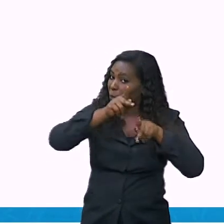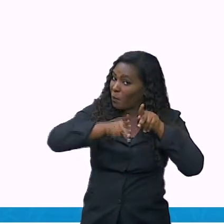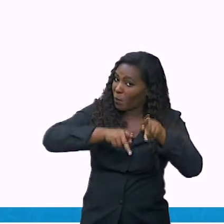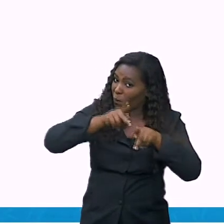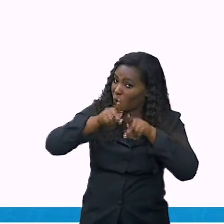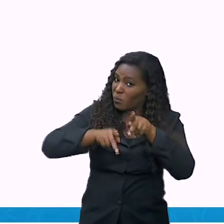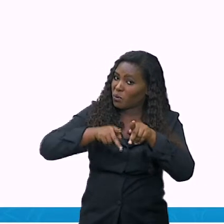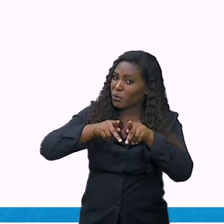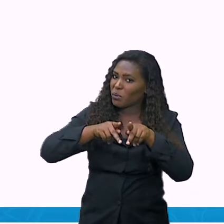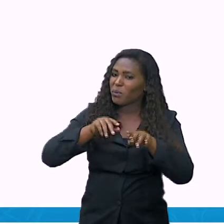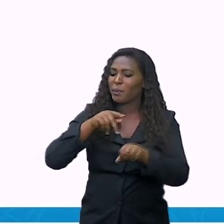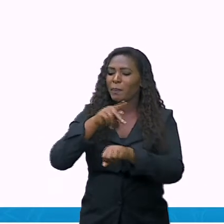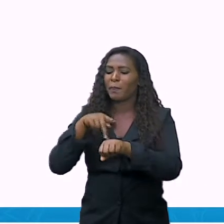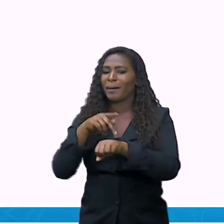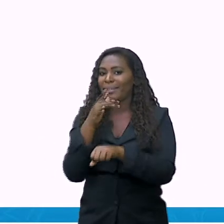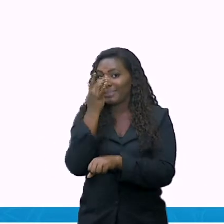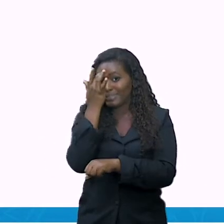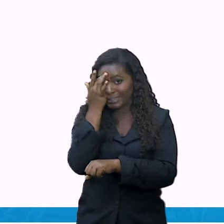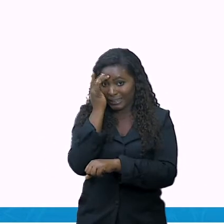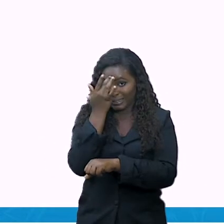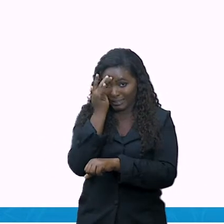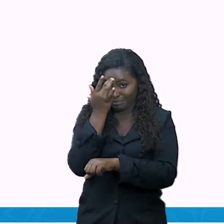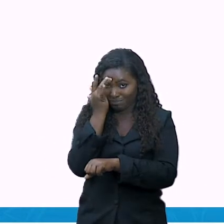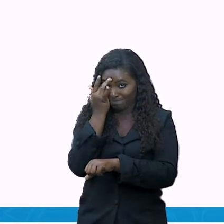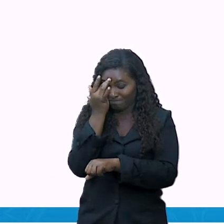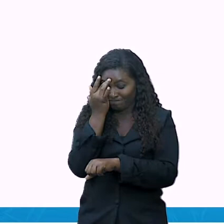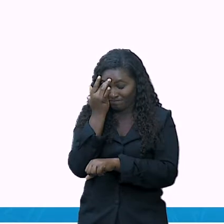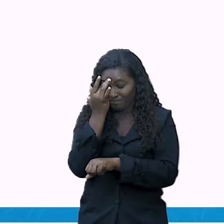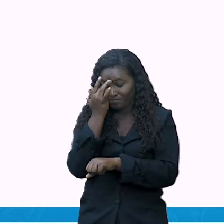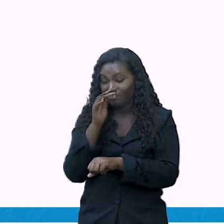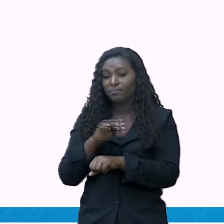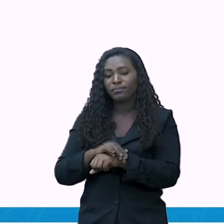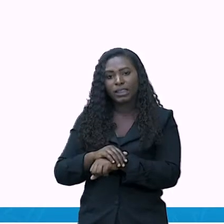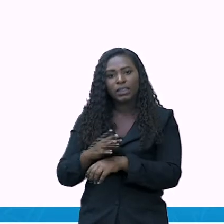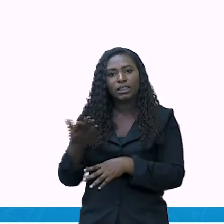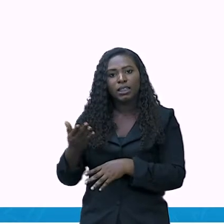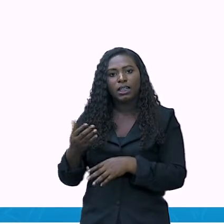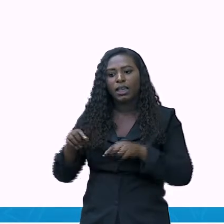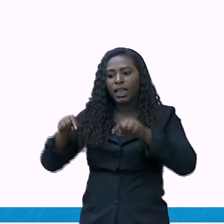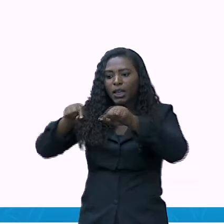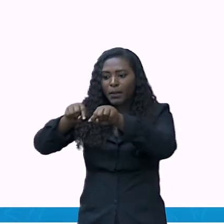Densidade demográfica. O número de população dividido pela área.